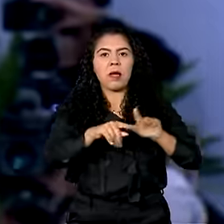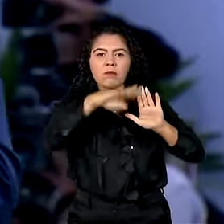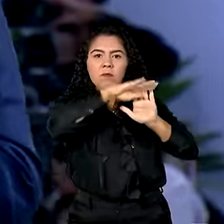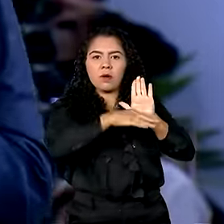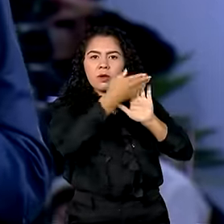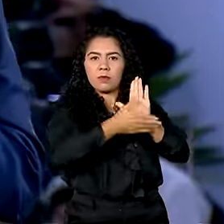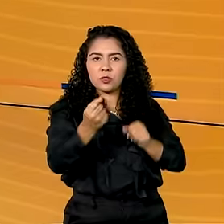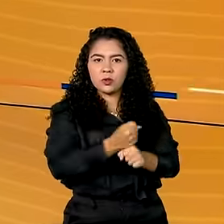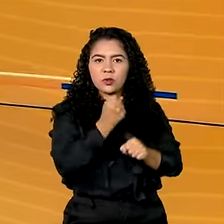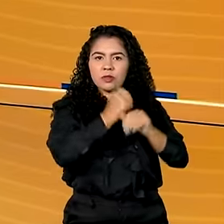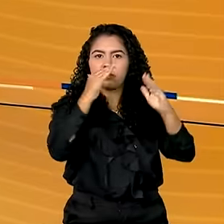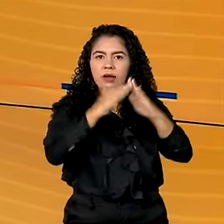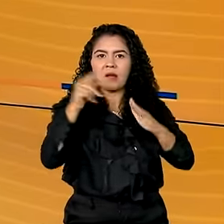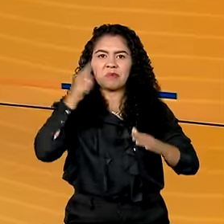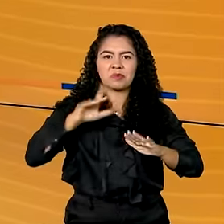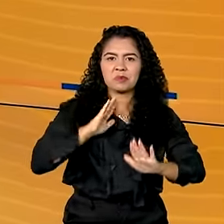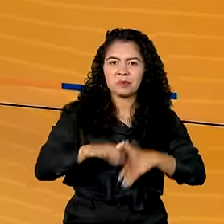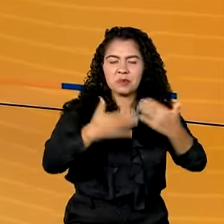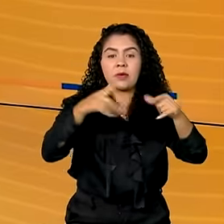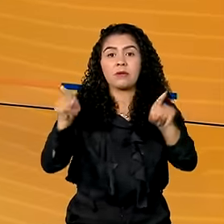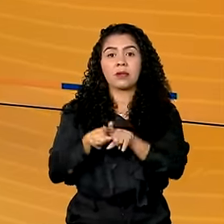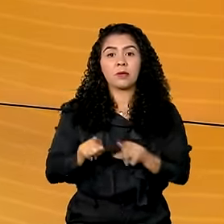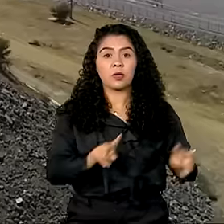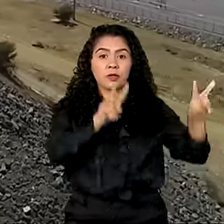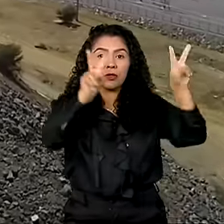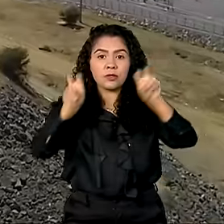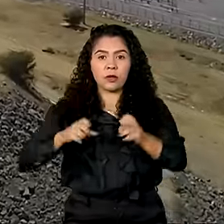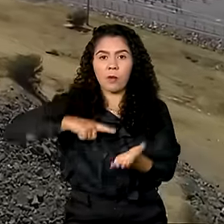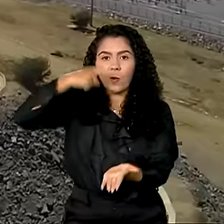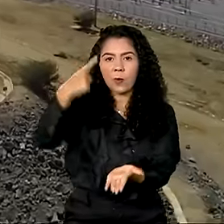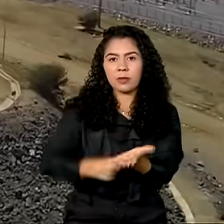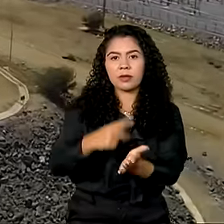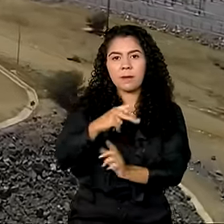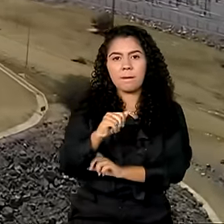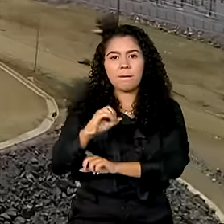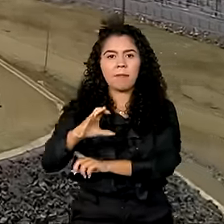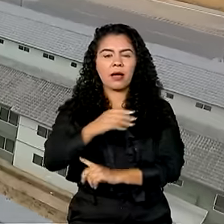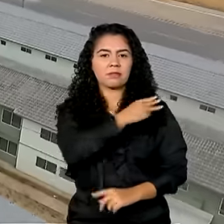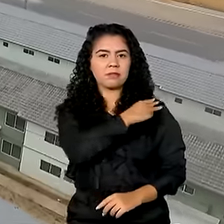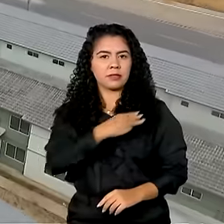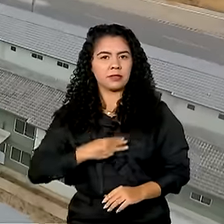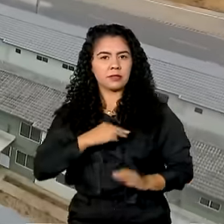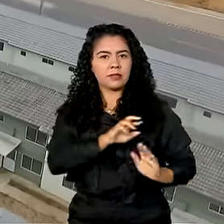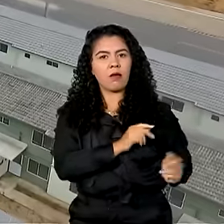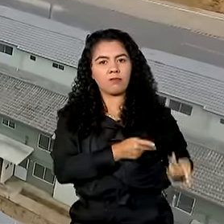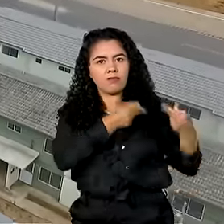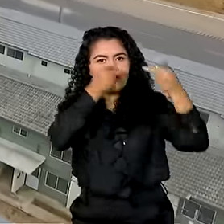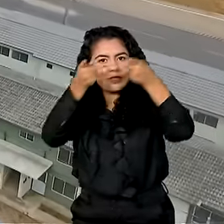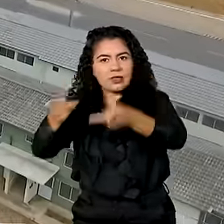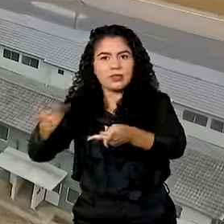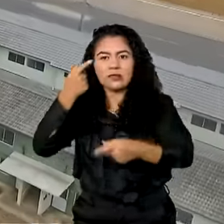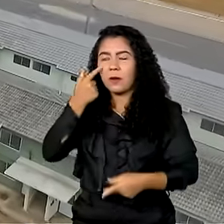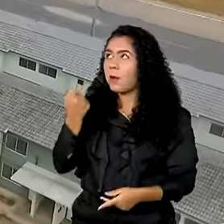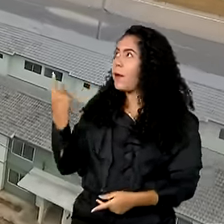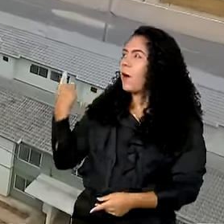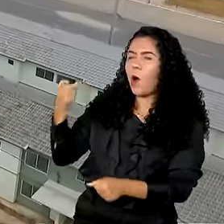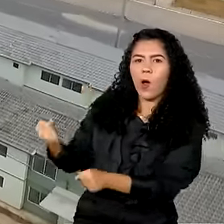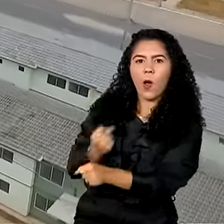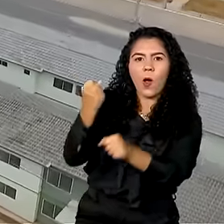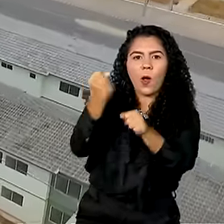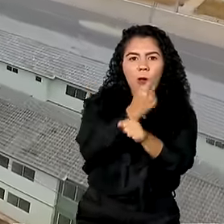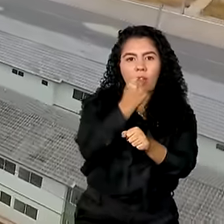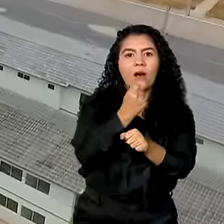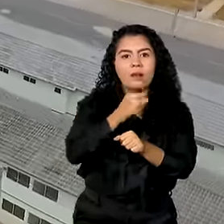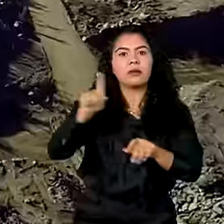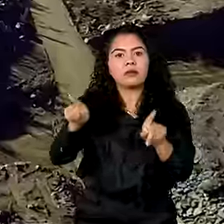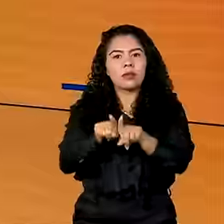do Minha Casa Minha Vida. Caravana do PAC, ministros visitam obras no Rio Grande do Norte e reforçam investimentos federais